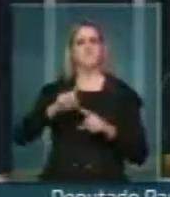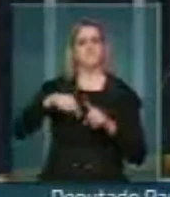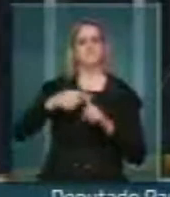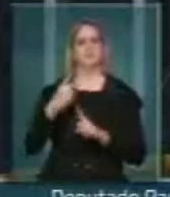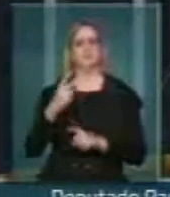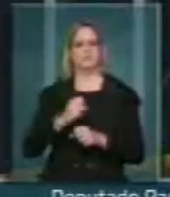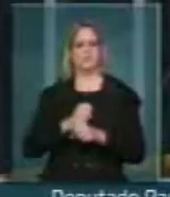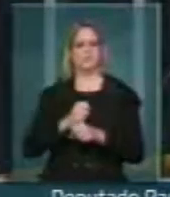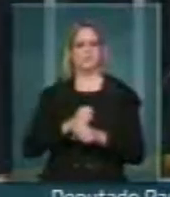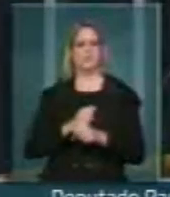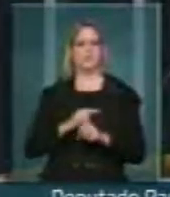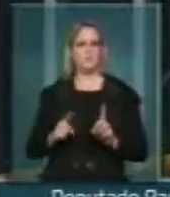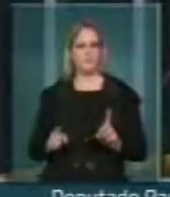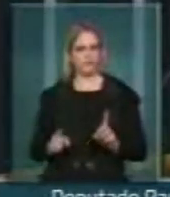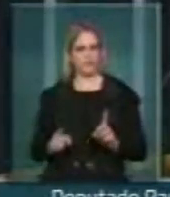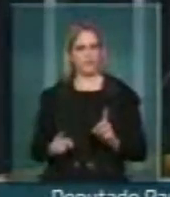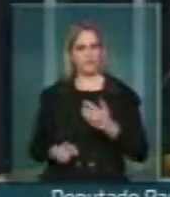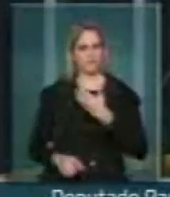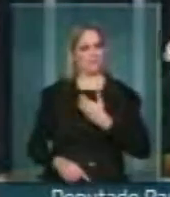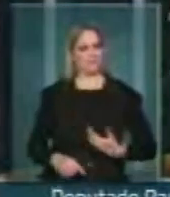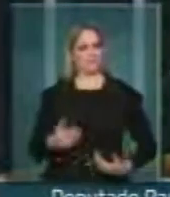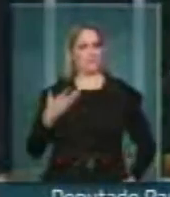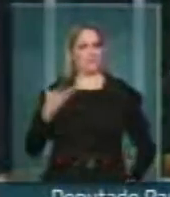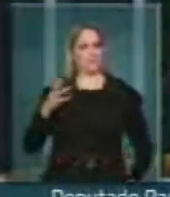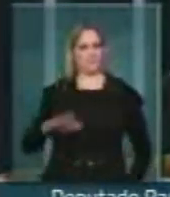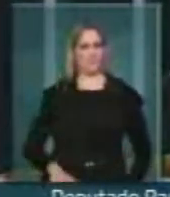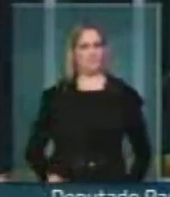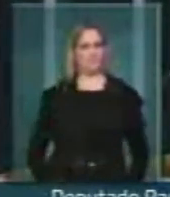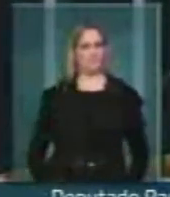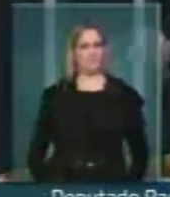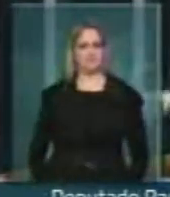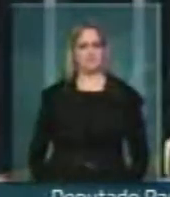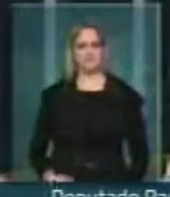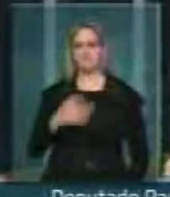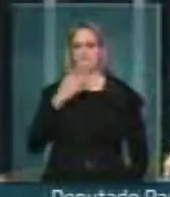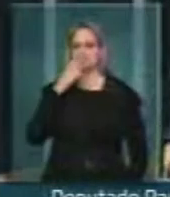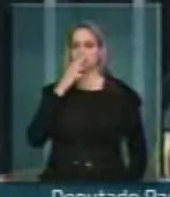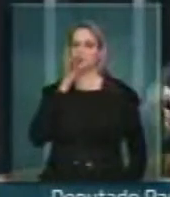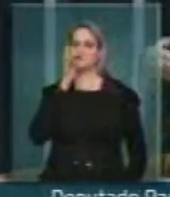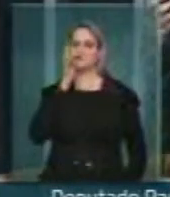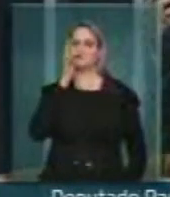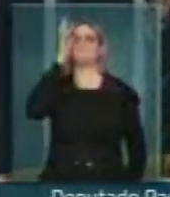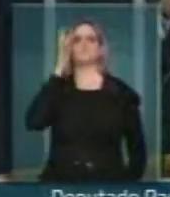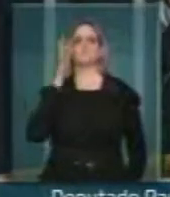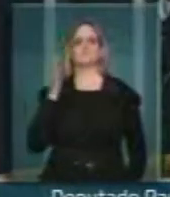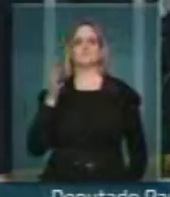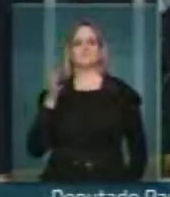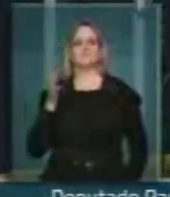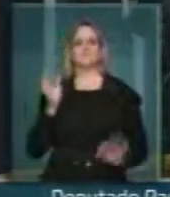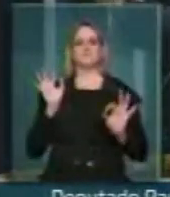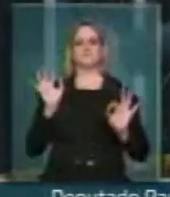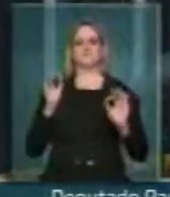Mas não, o governo, do alto de seu complexo de